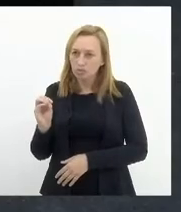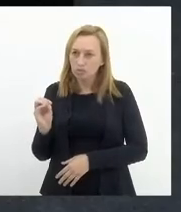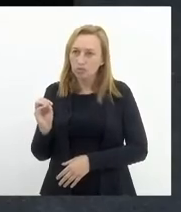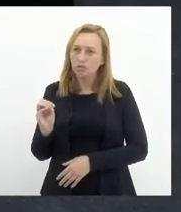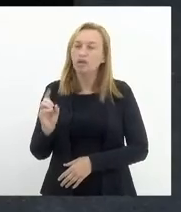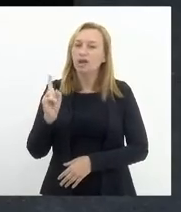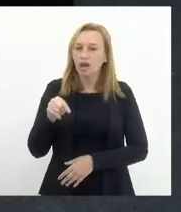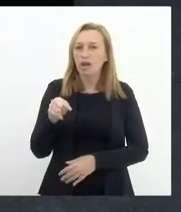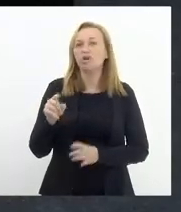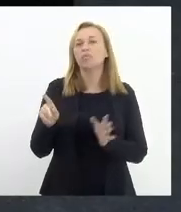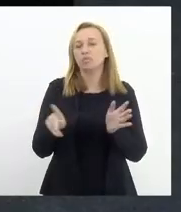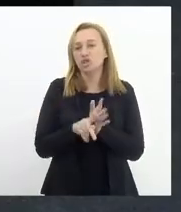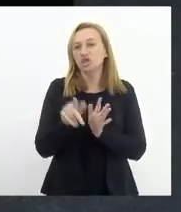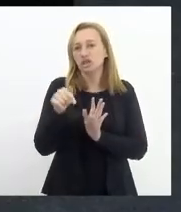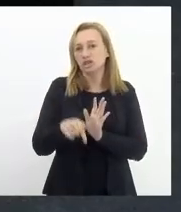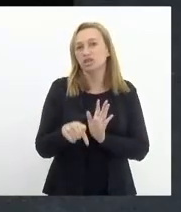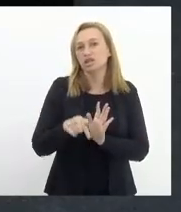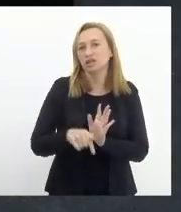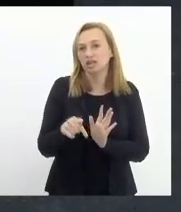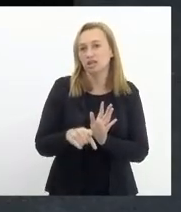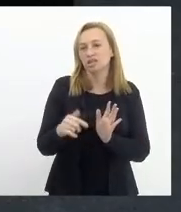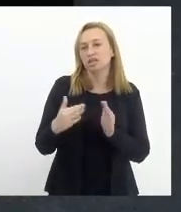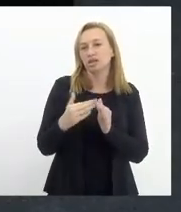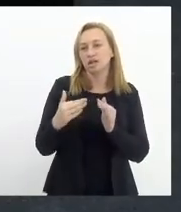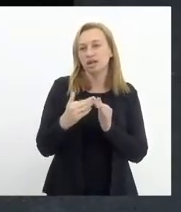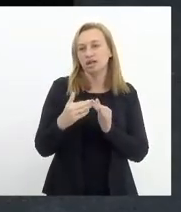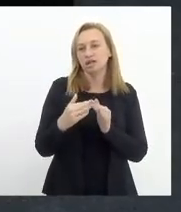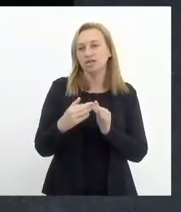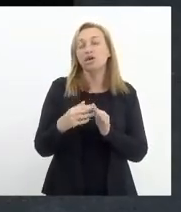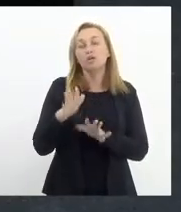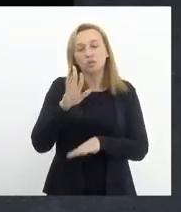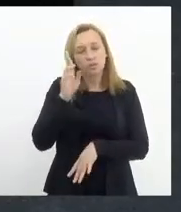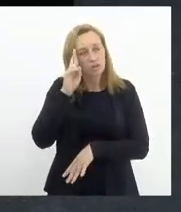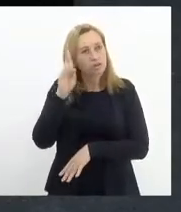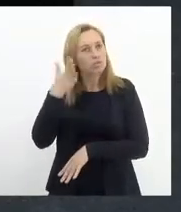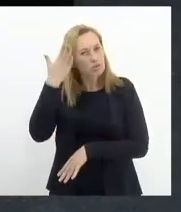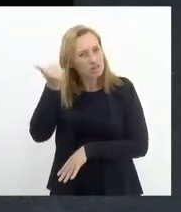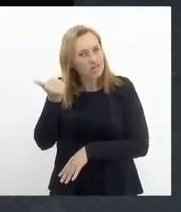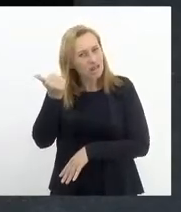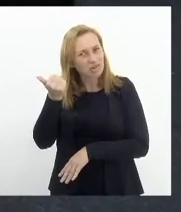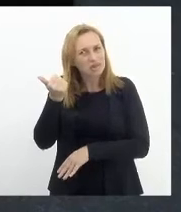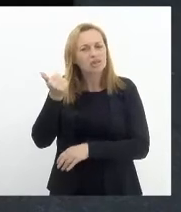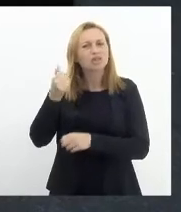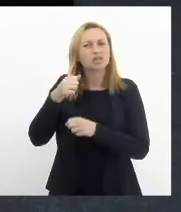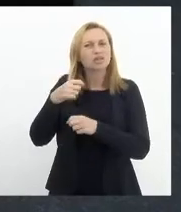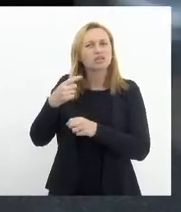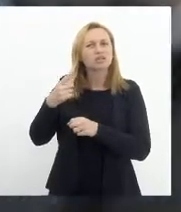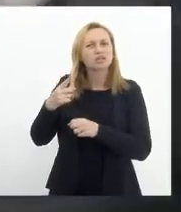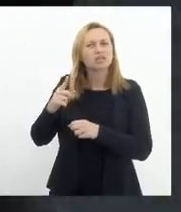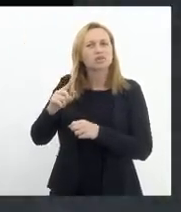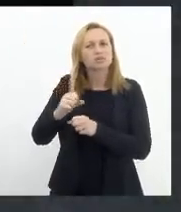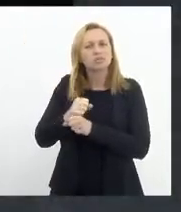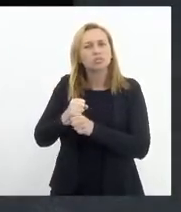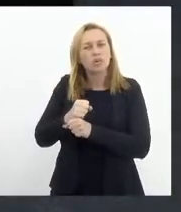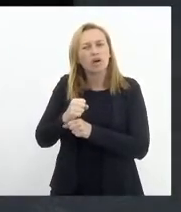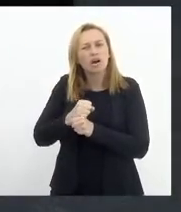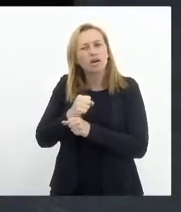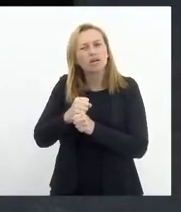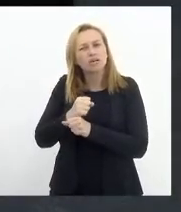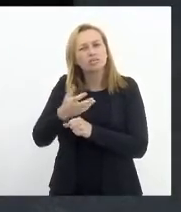é um projeto que aqui dentro dessa casa, o senhor mesmo sabe, desde o ano da outra legislatura,